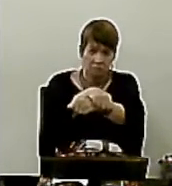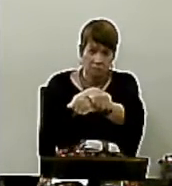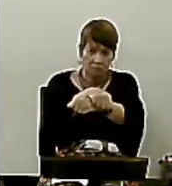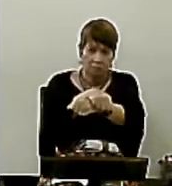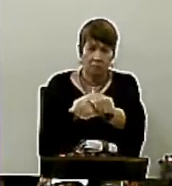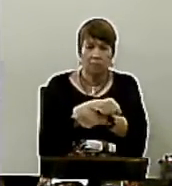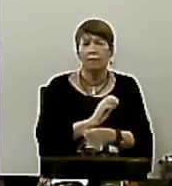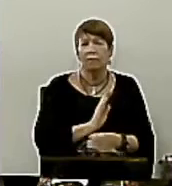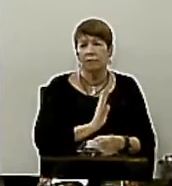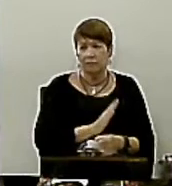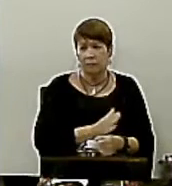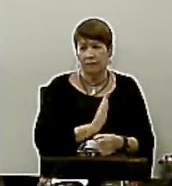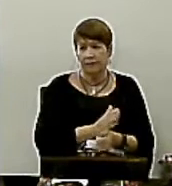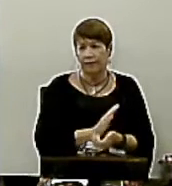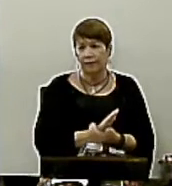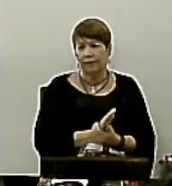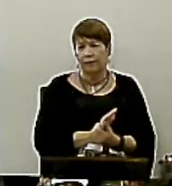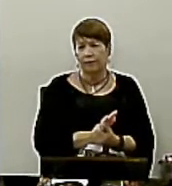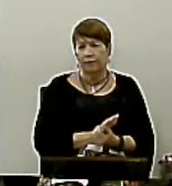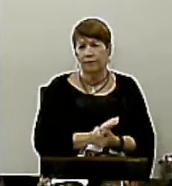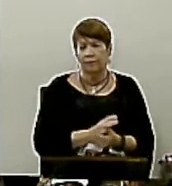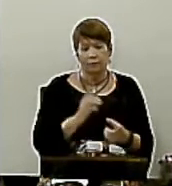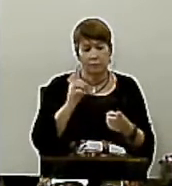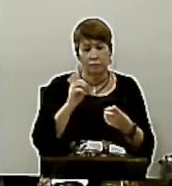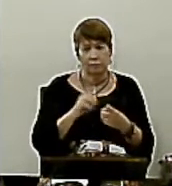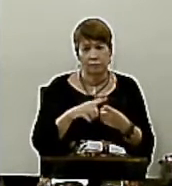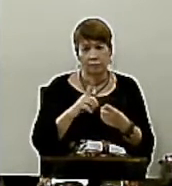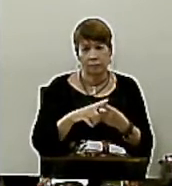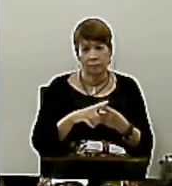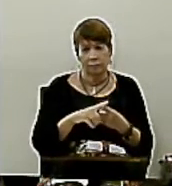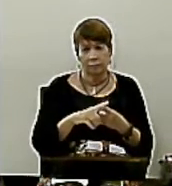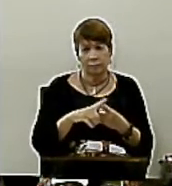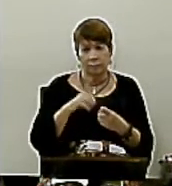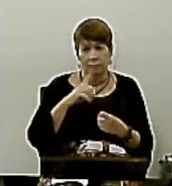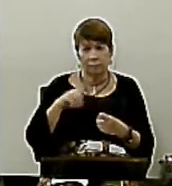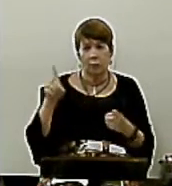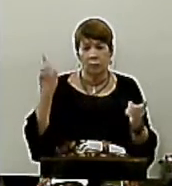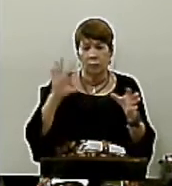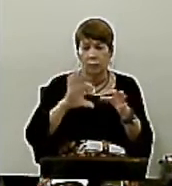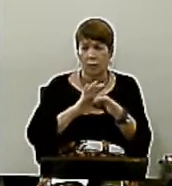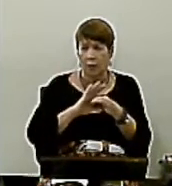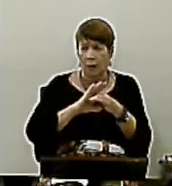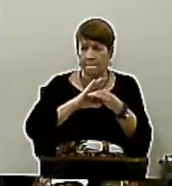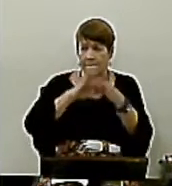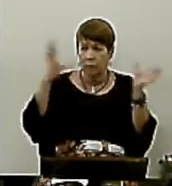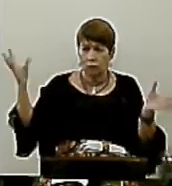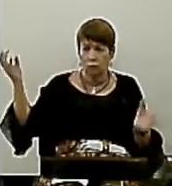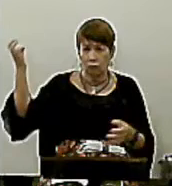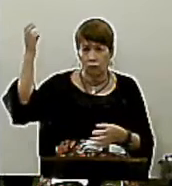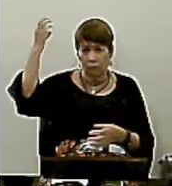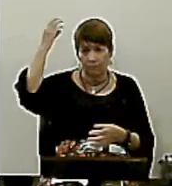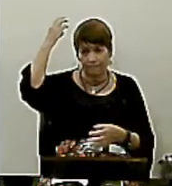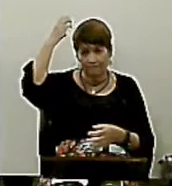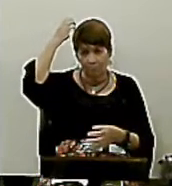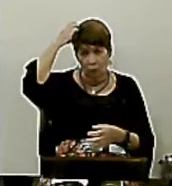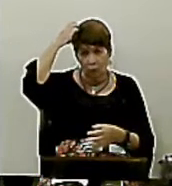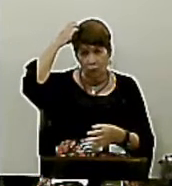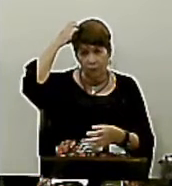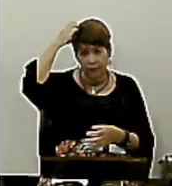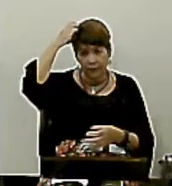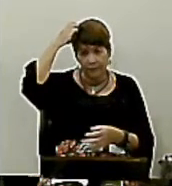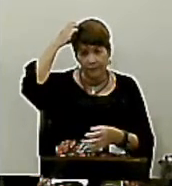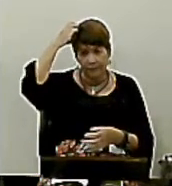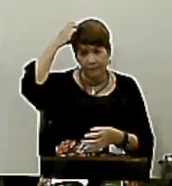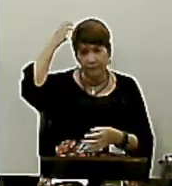seu coração Então em primeiro lugar Deus nos liberta da culpa Da condenação que o pecado traz sobre